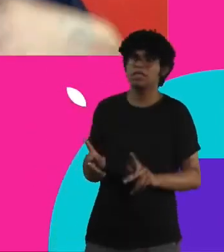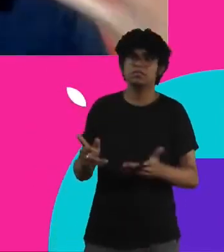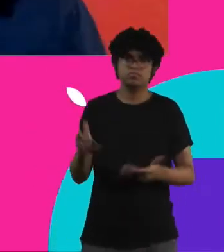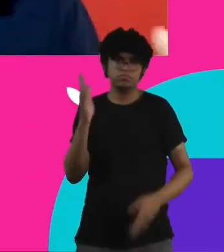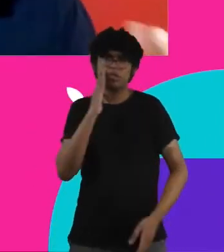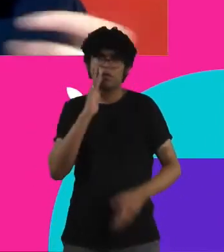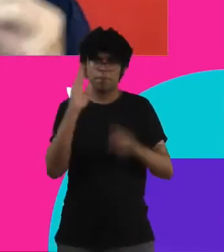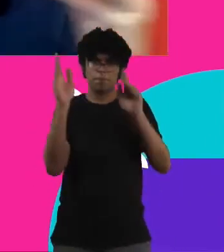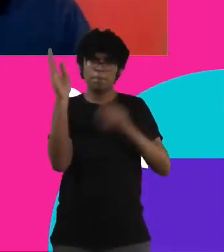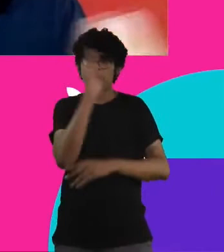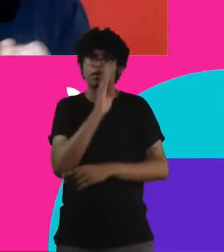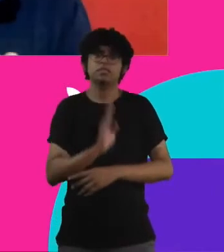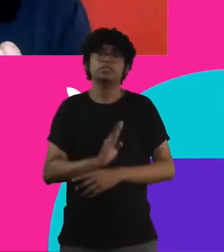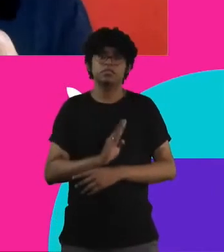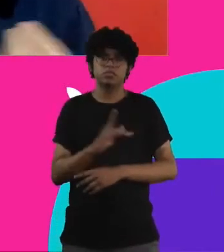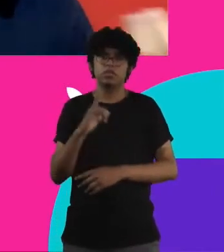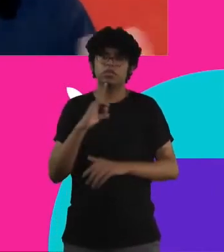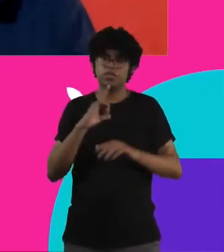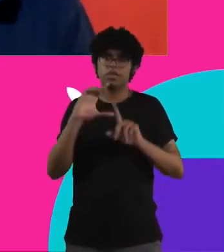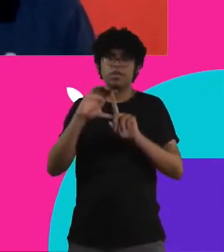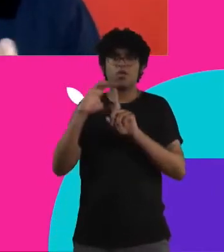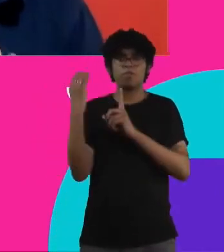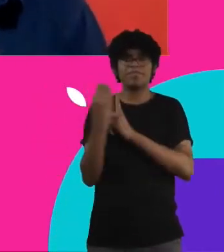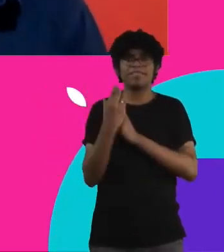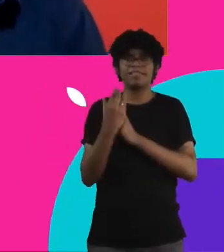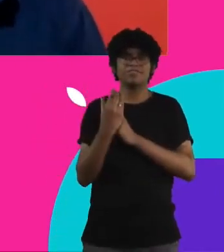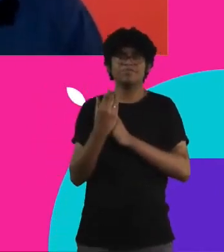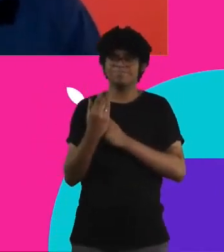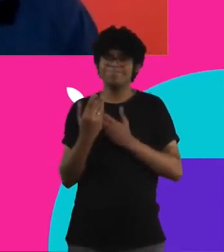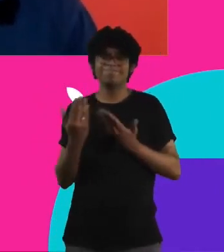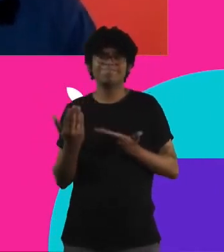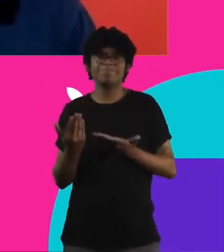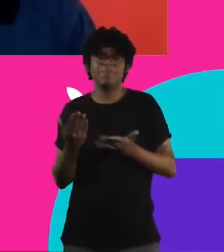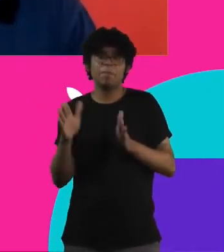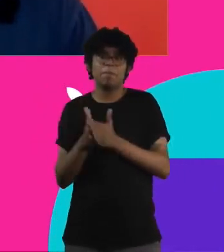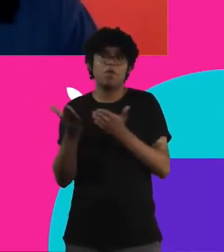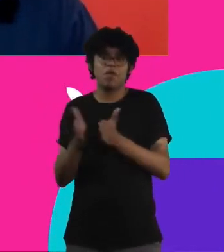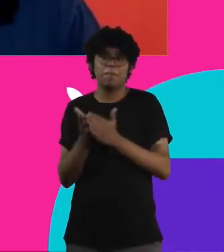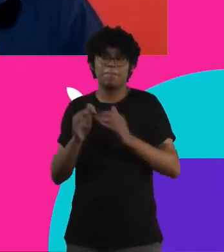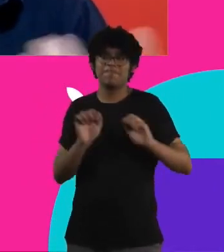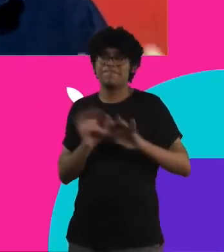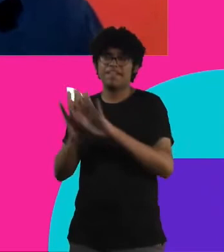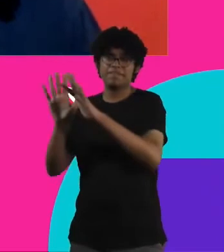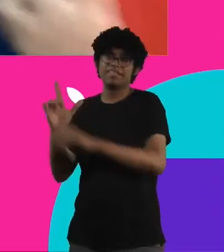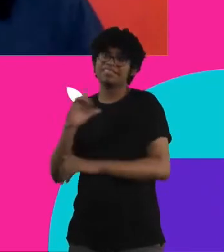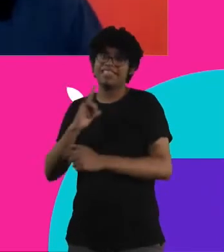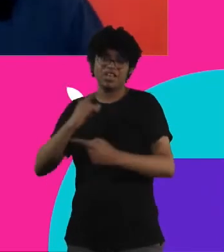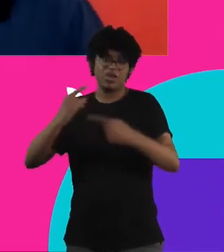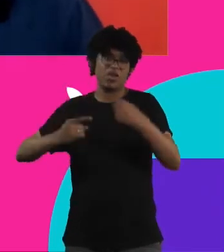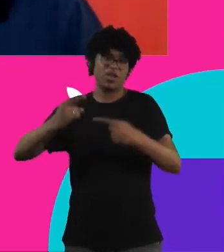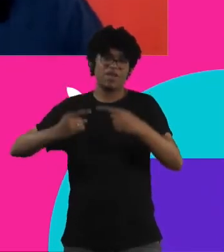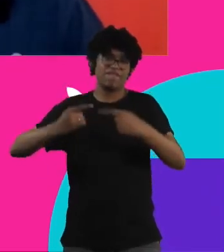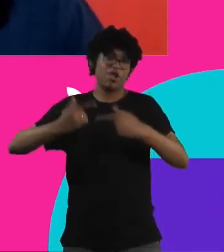no Brasil, que vivem nessas comunidades mais vulneráveis, nas favelas, estão vivendo numa zona de conflito. E isso acontece em todos os países,